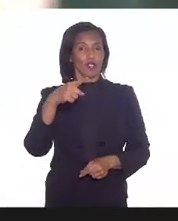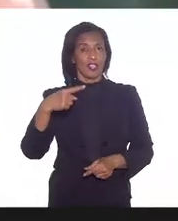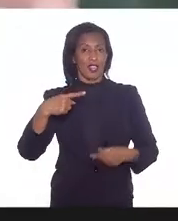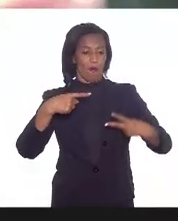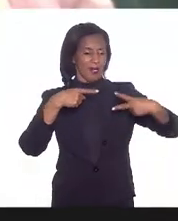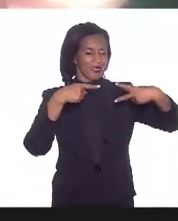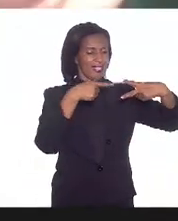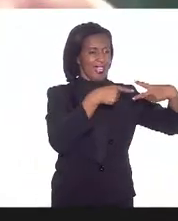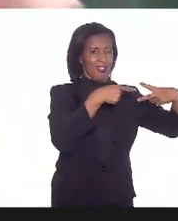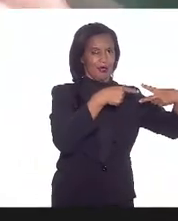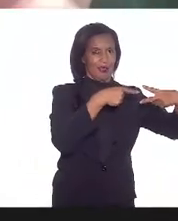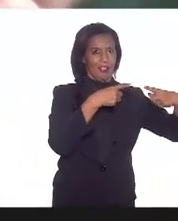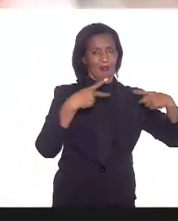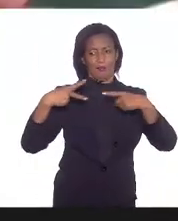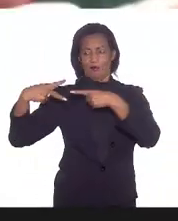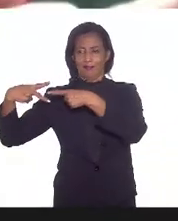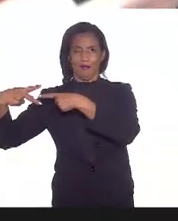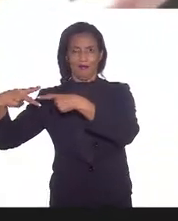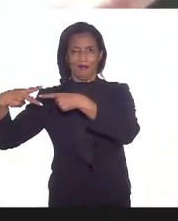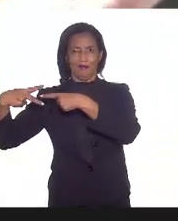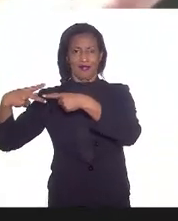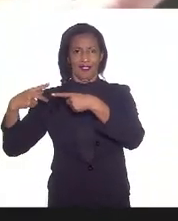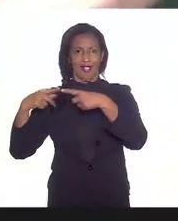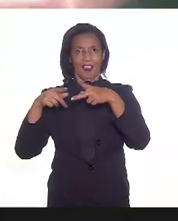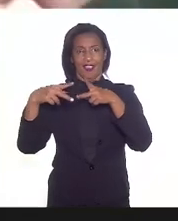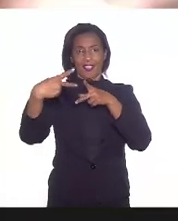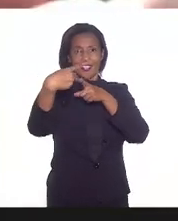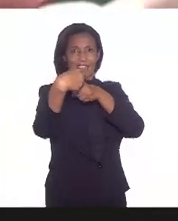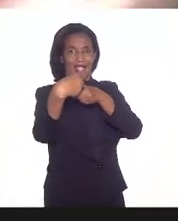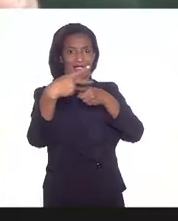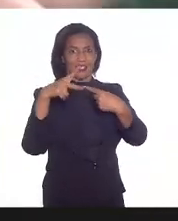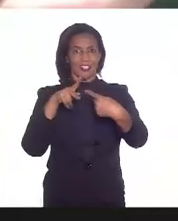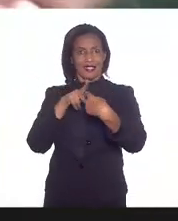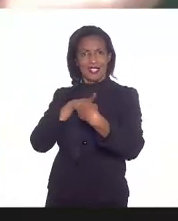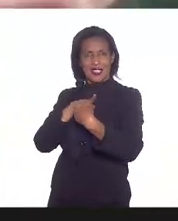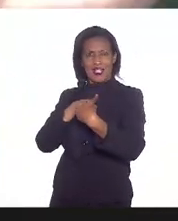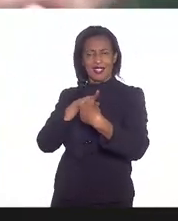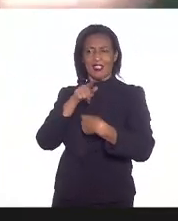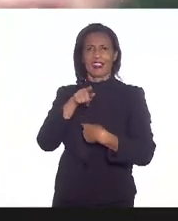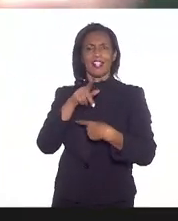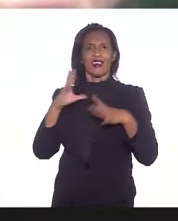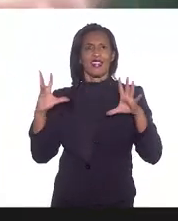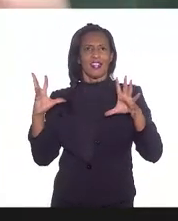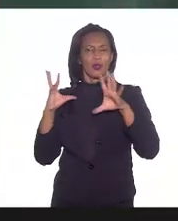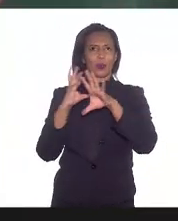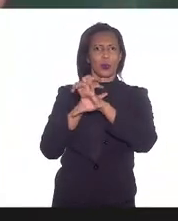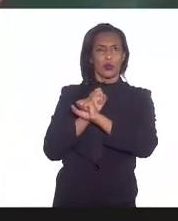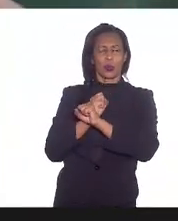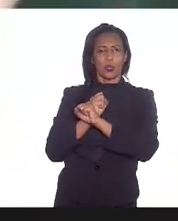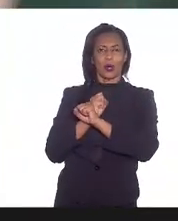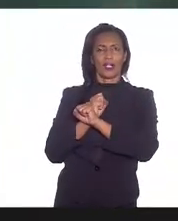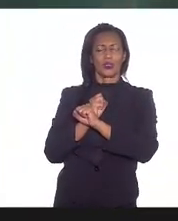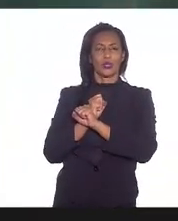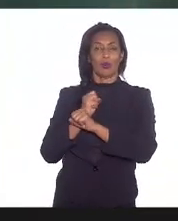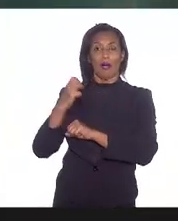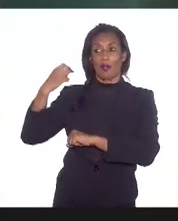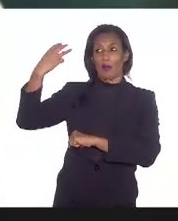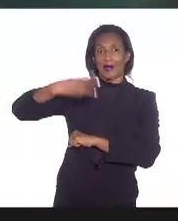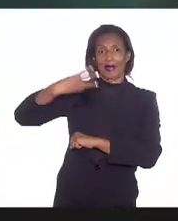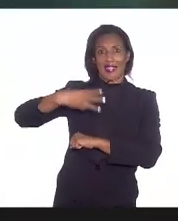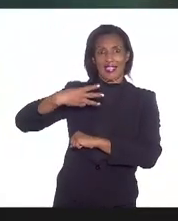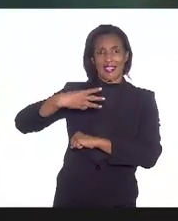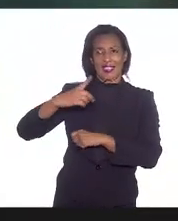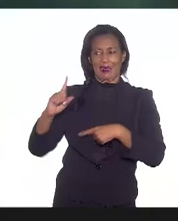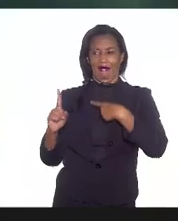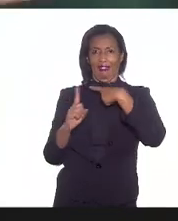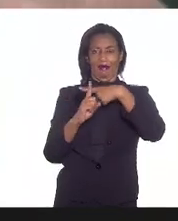uma direção uma seta apontando na outra e a resultante da soma dessas duas setas é uma terceira seta no